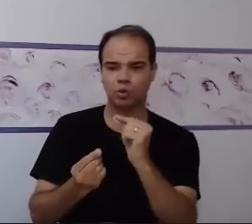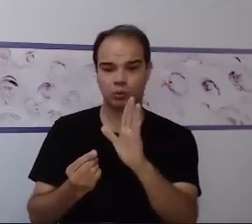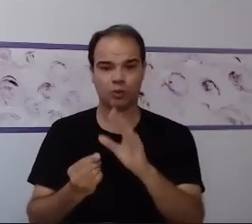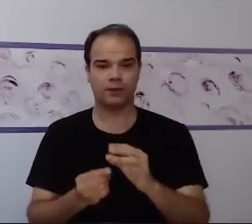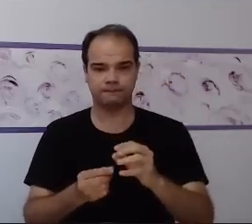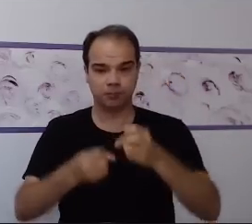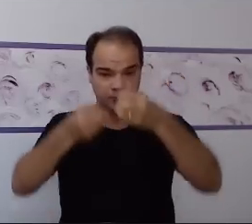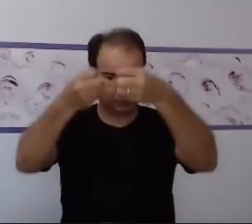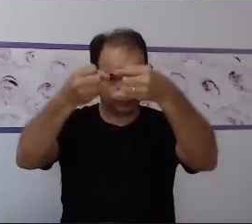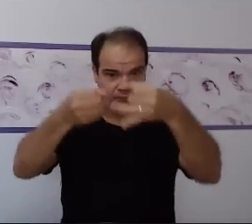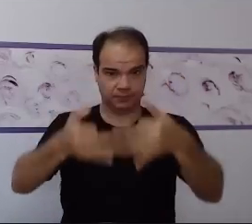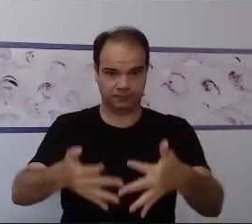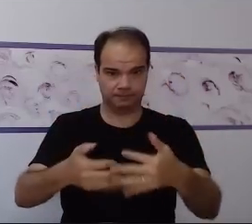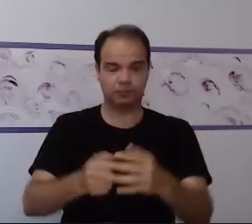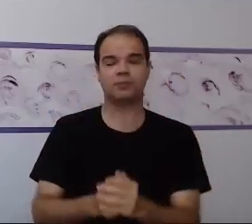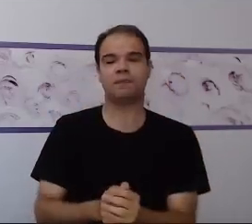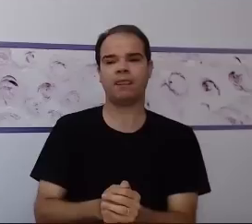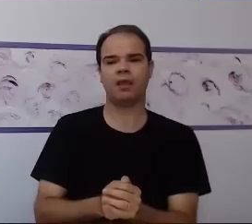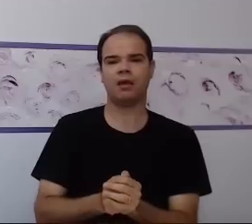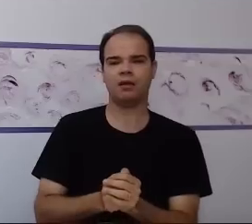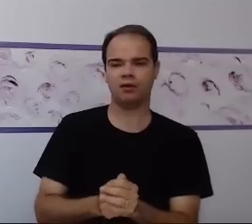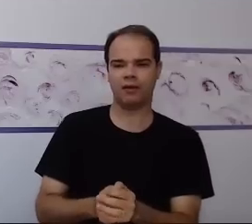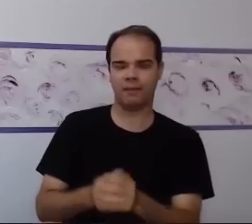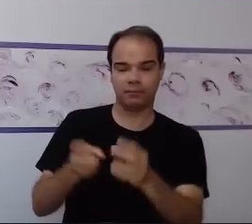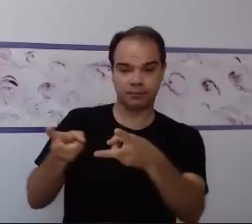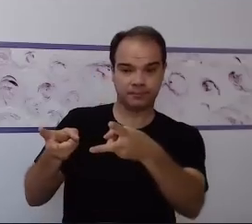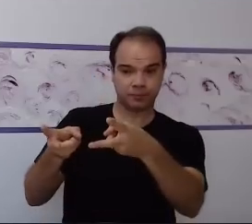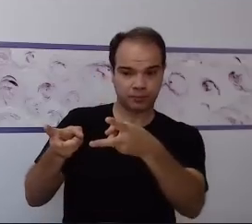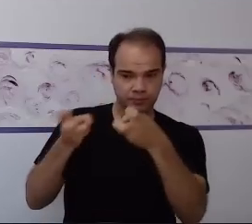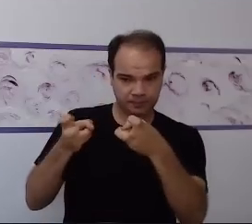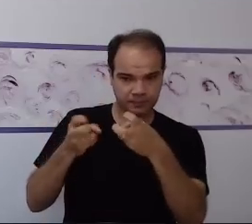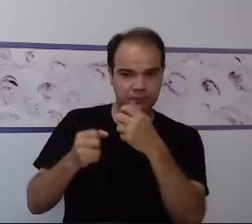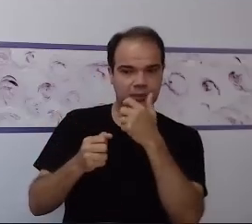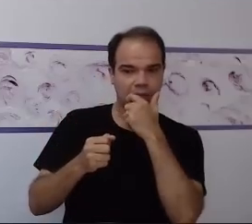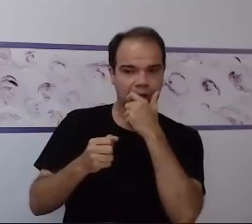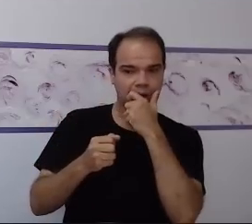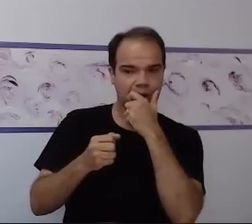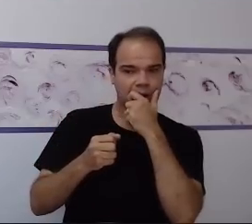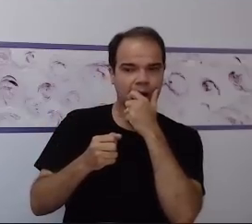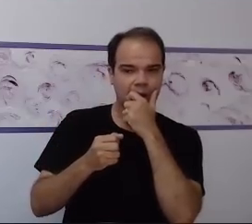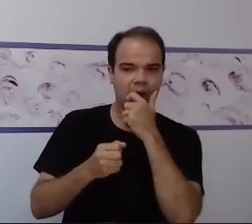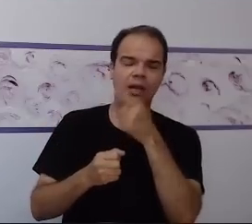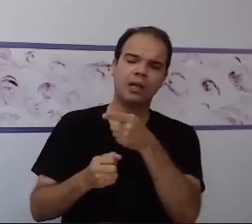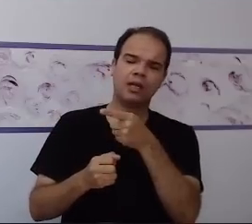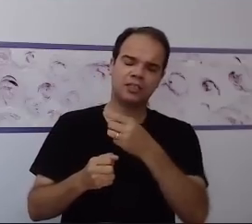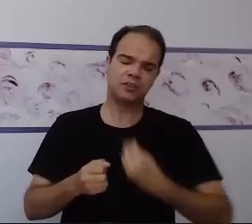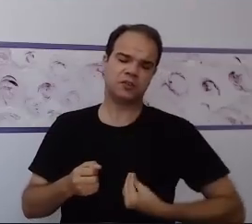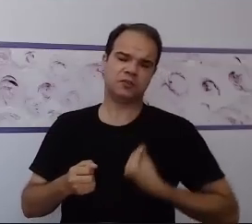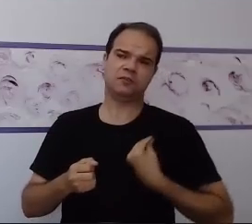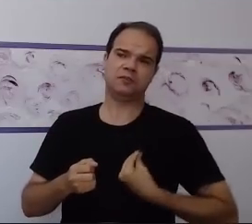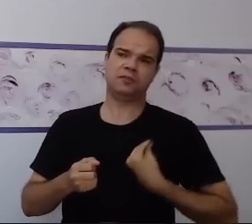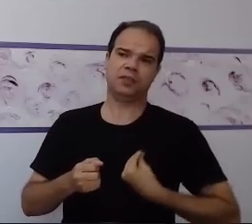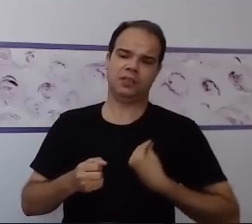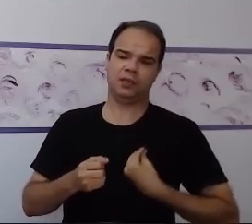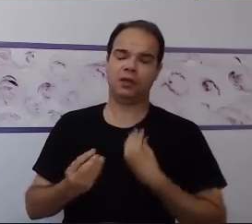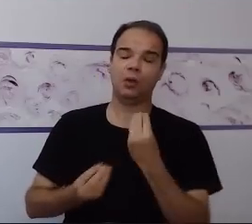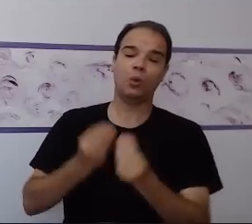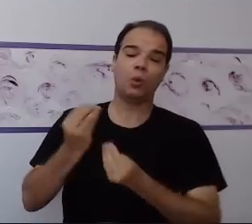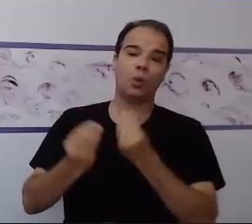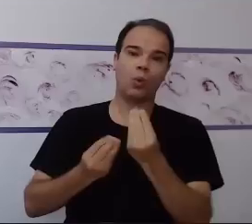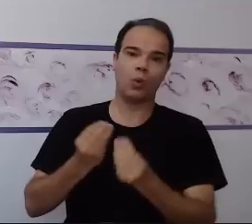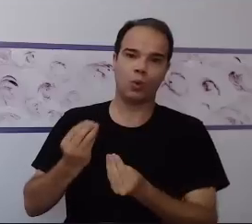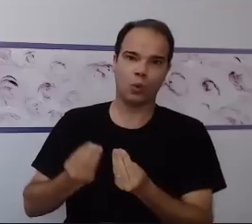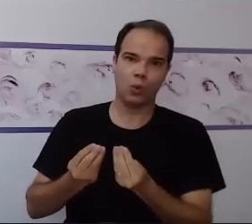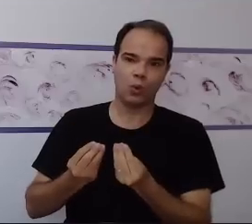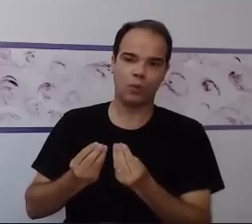que te fornece informações para a elaboração do cotidiano. E como se faz